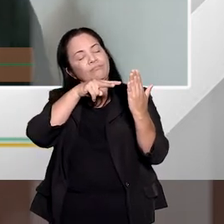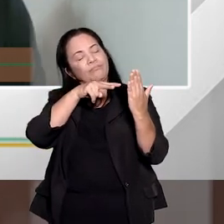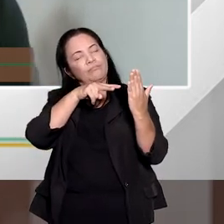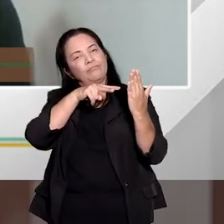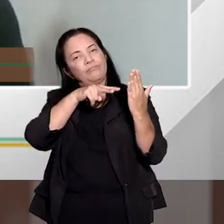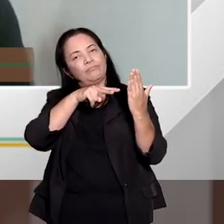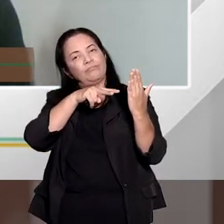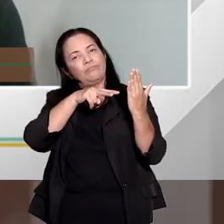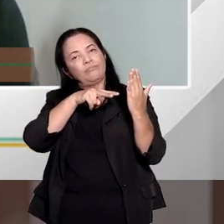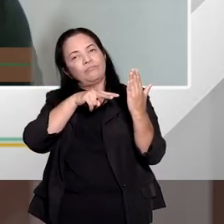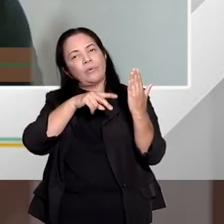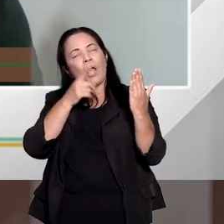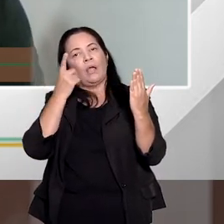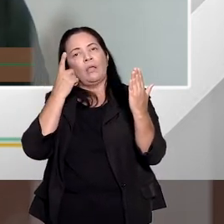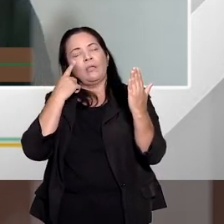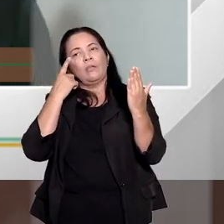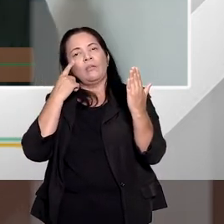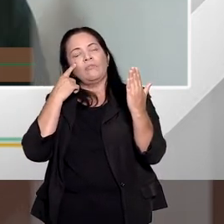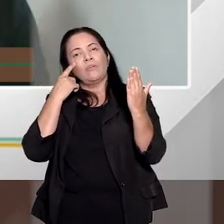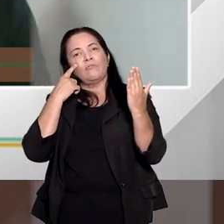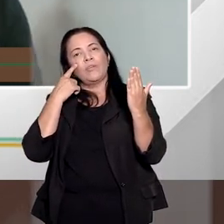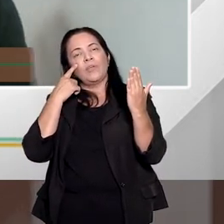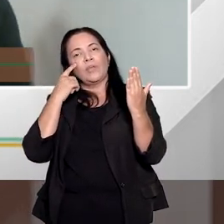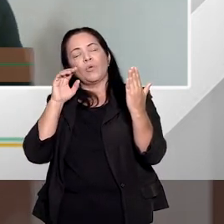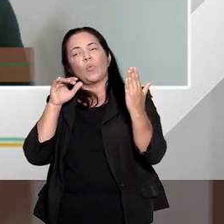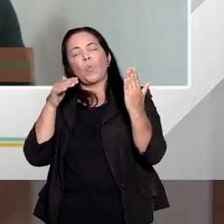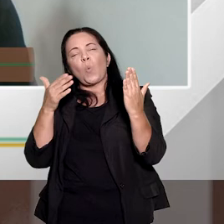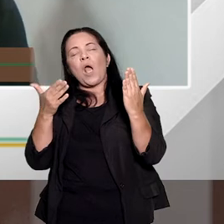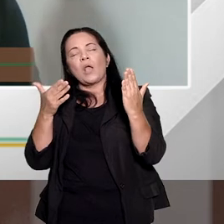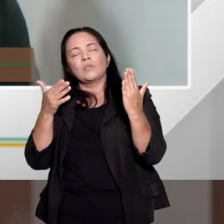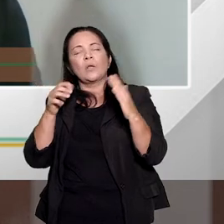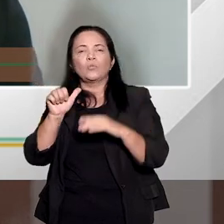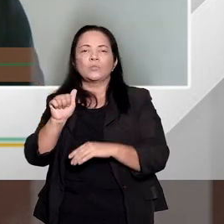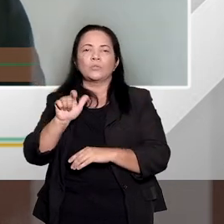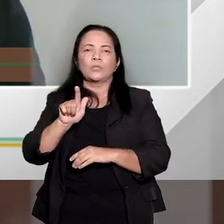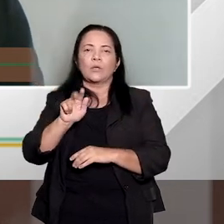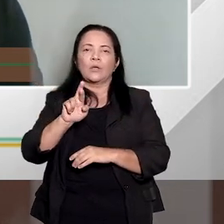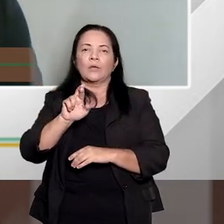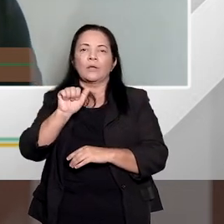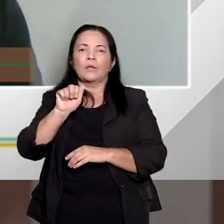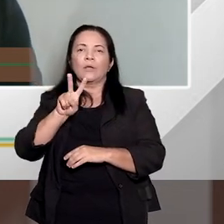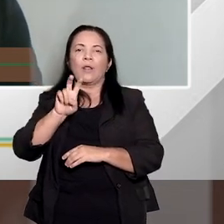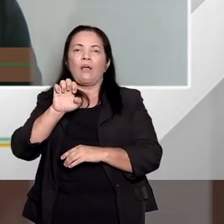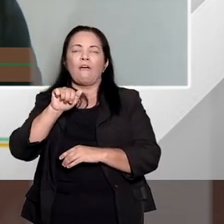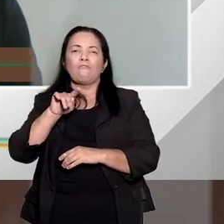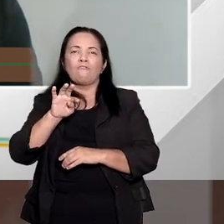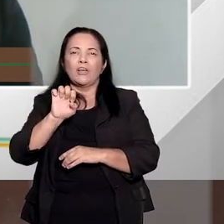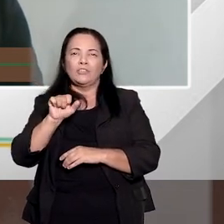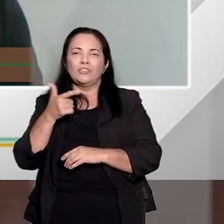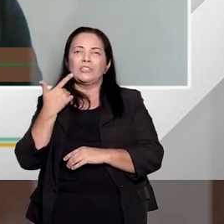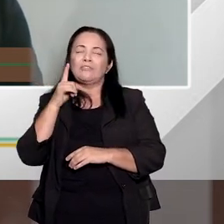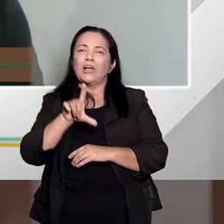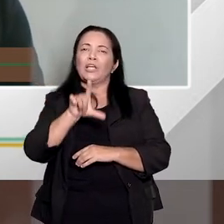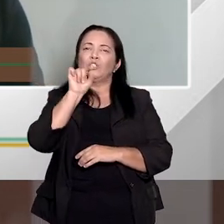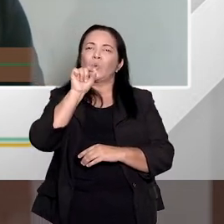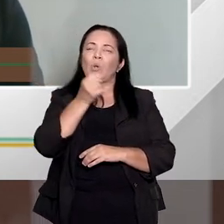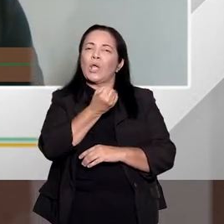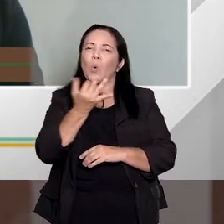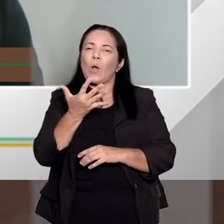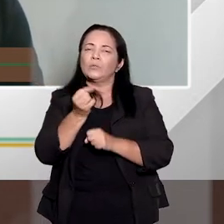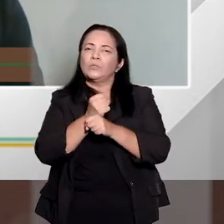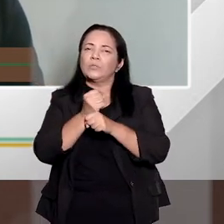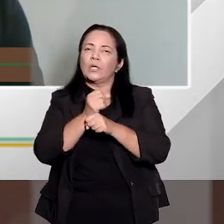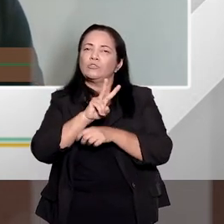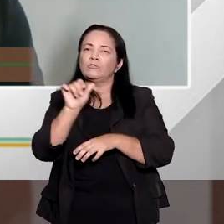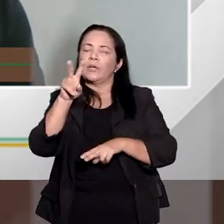atenuantes e agravantes com o objetivo de essa pena intermediária, tá? Então